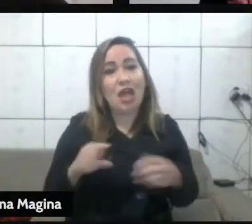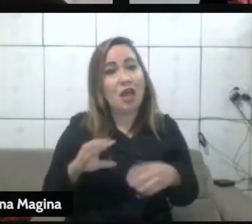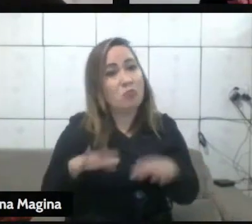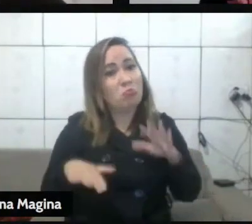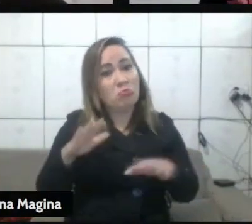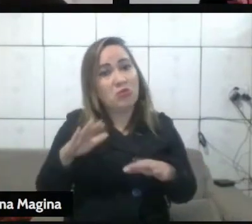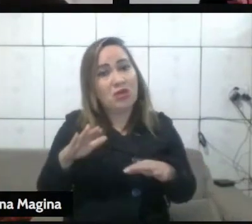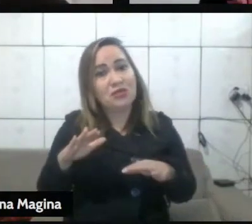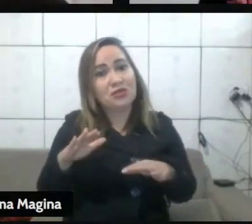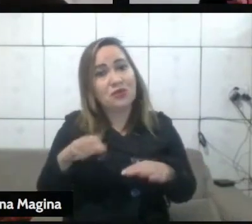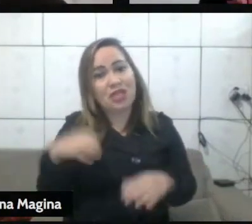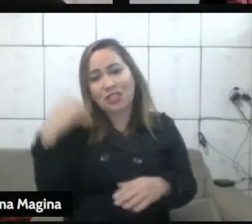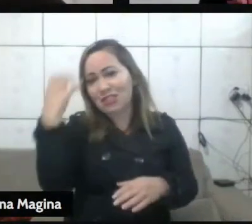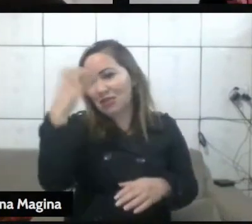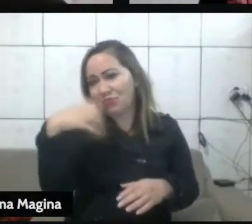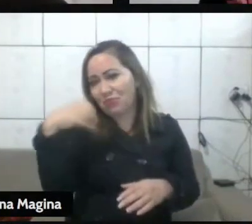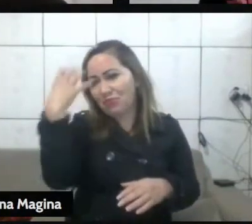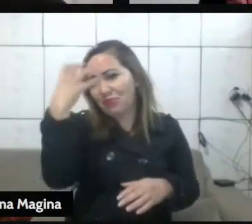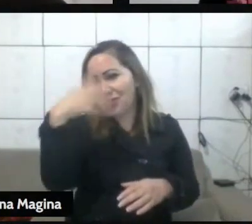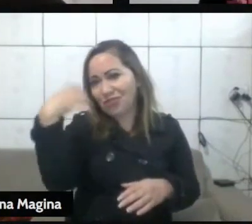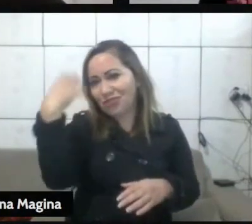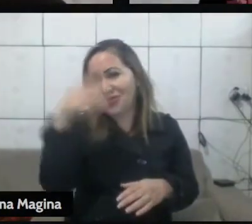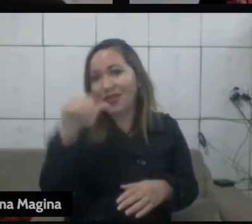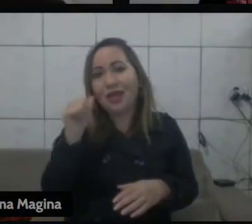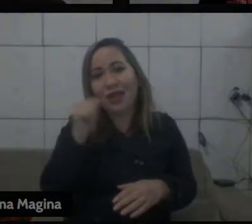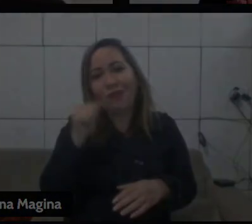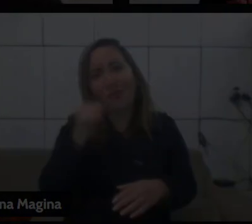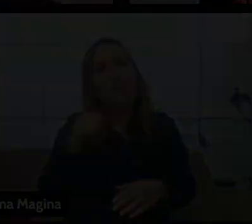se apaixonar Duvido muito, duvido muito. É. É.